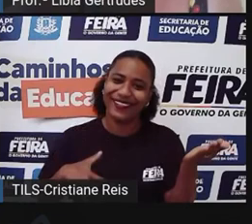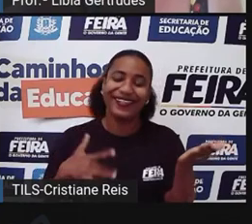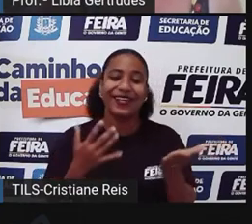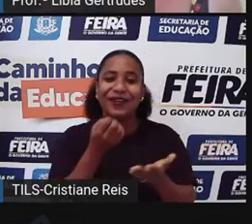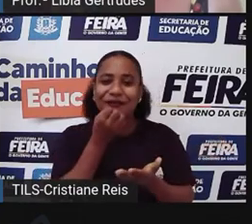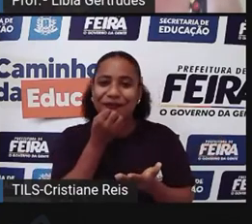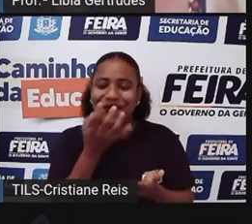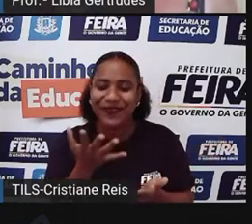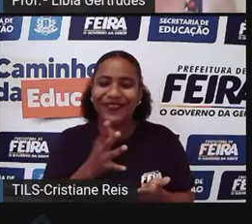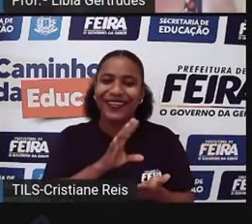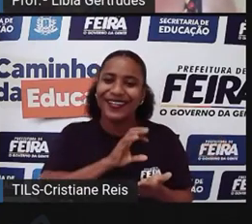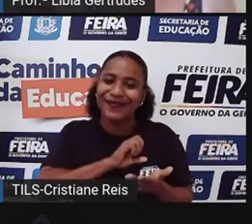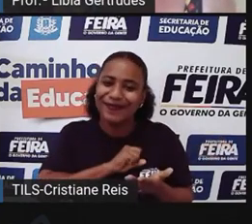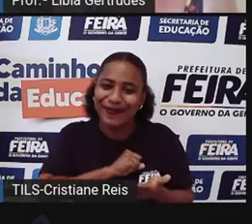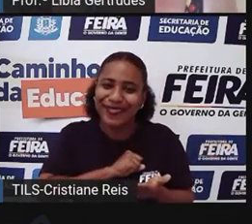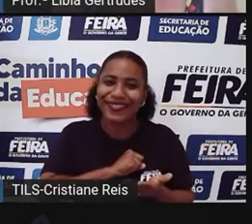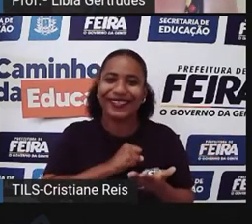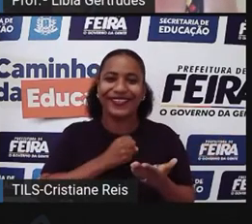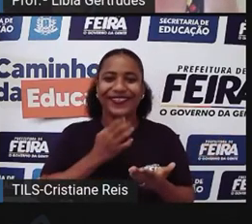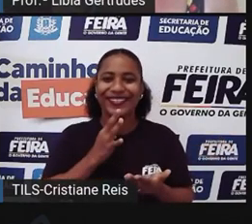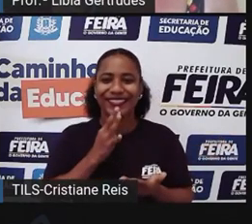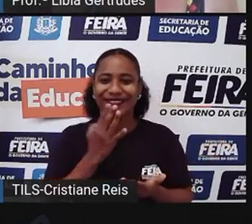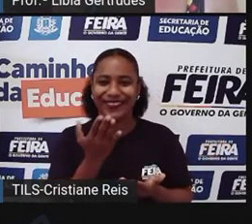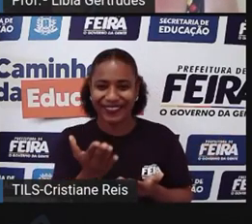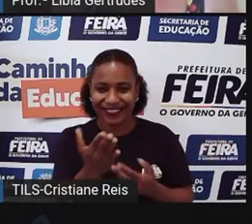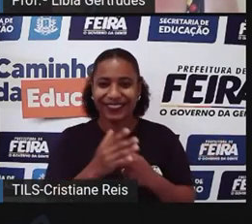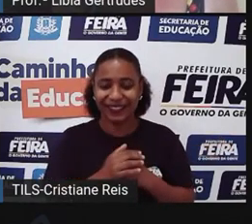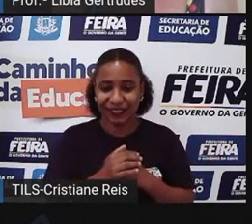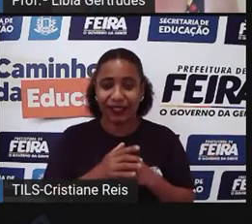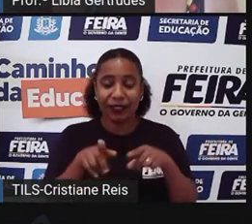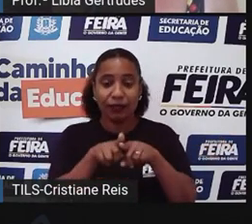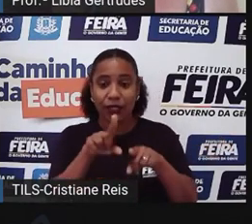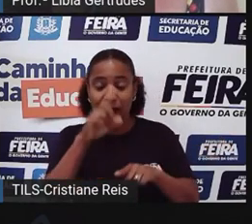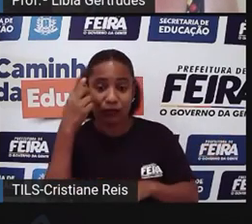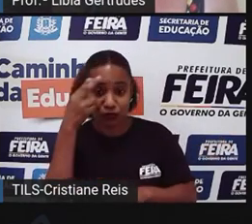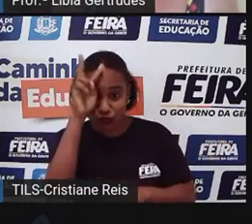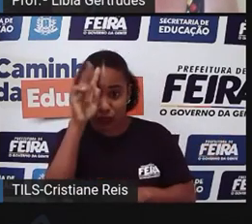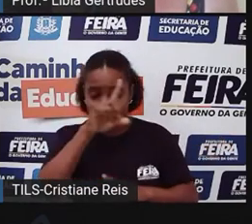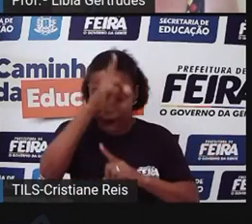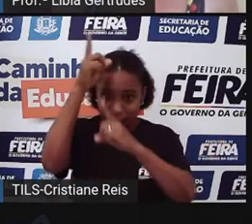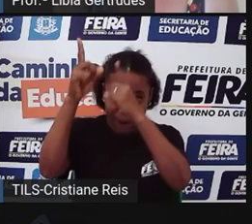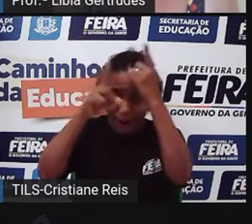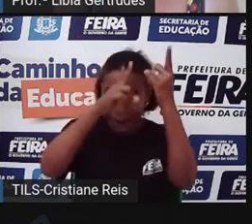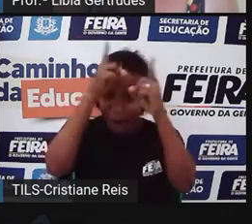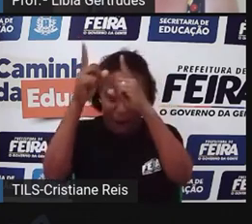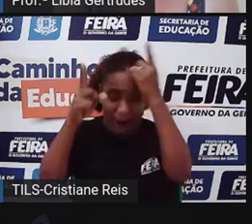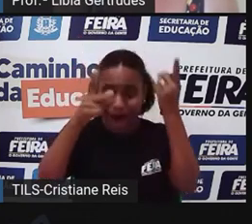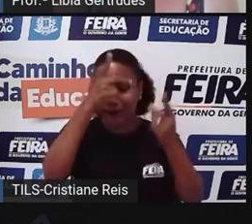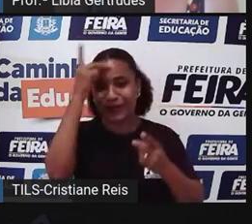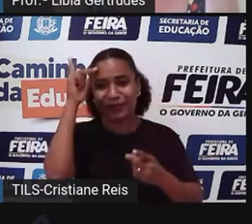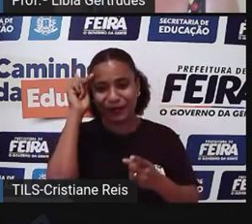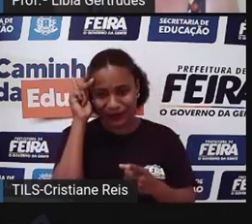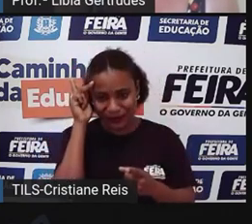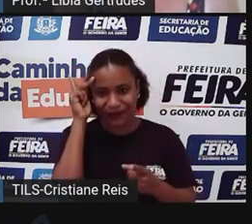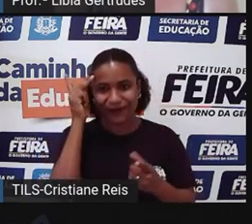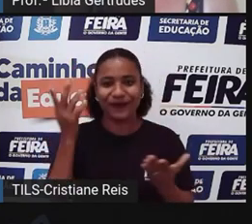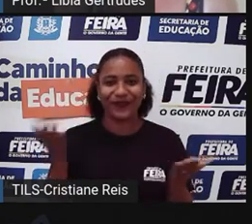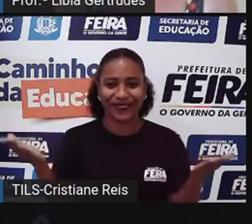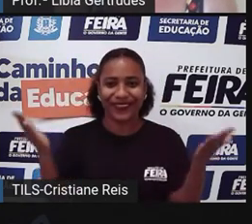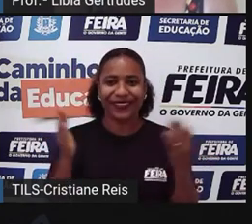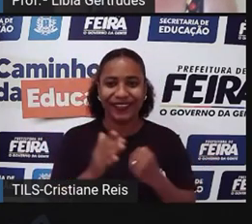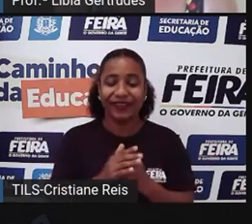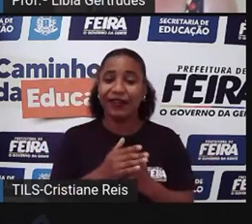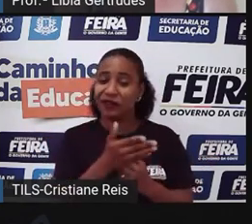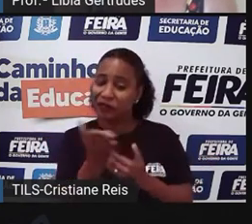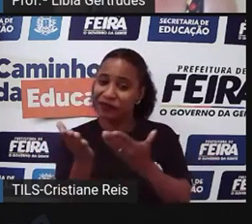adorei te conhecer, adorei conhecer a origem, né, das histórias contadas pelo ser humano, espero que nossos alunos